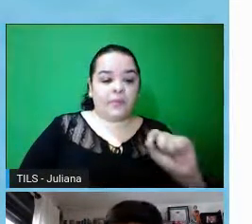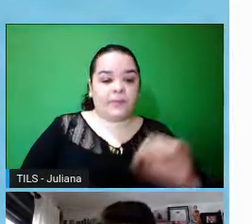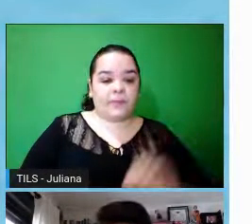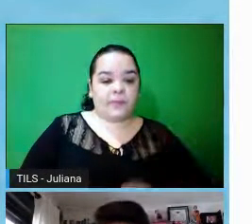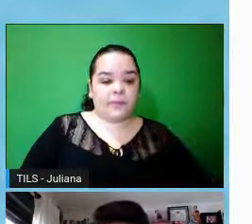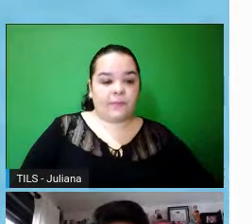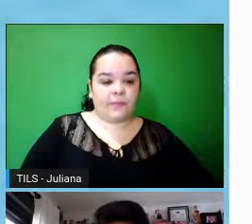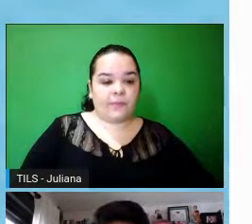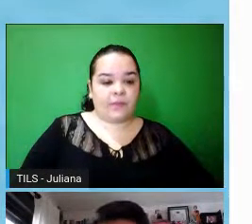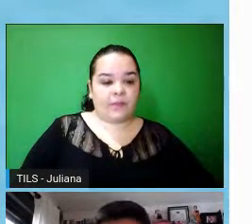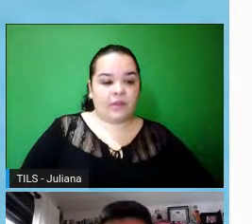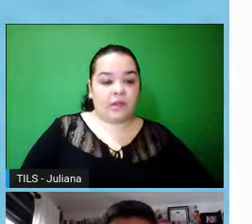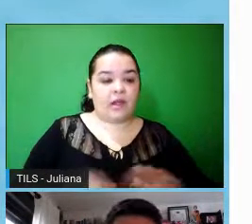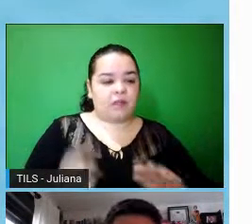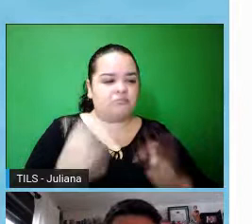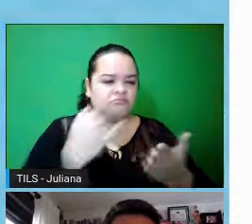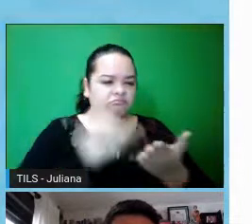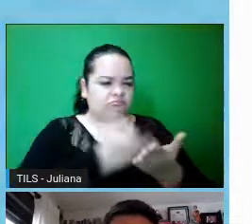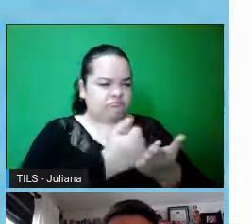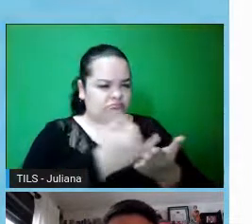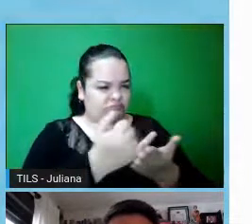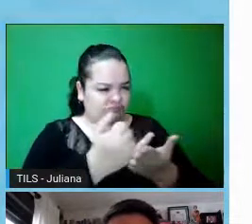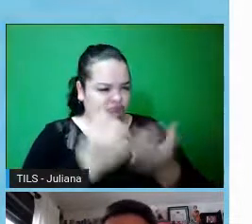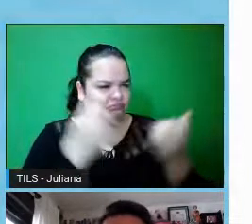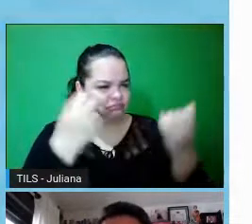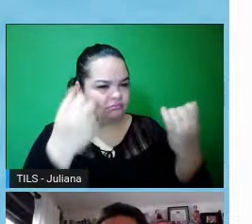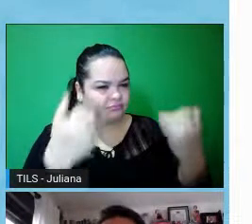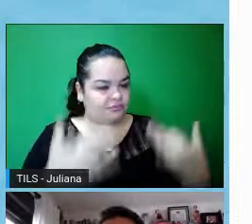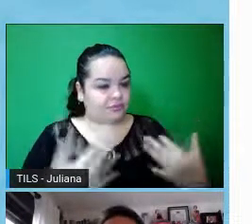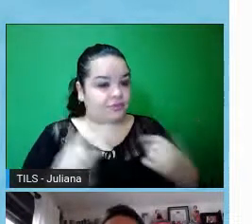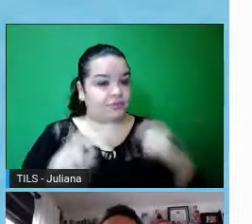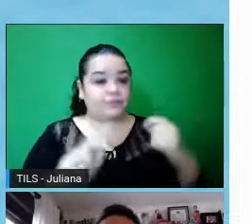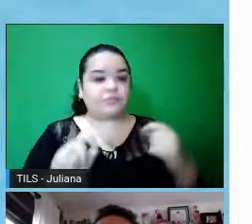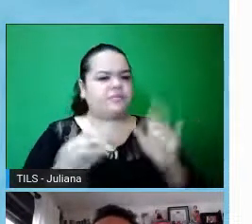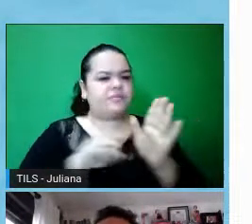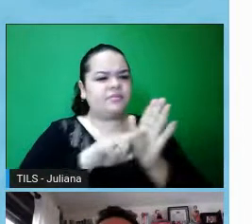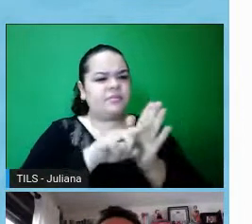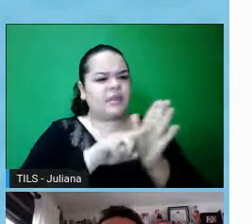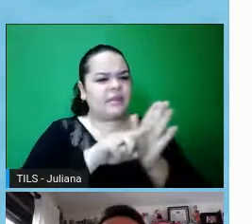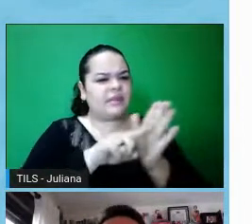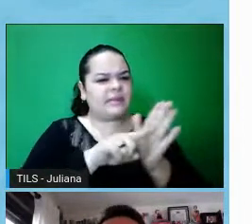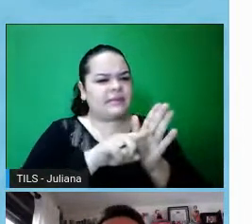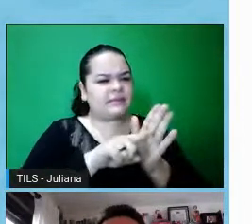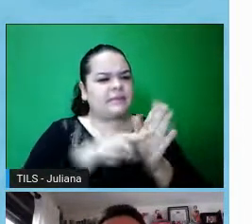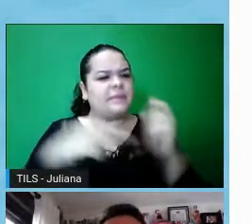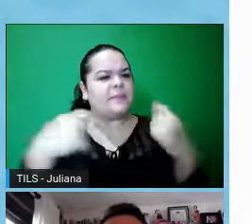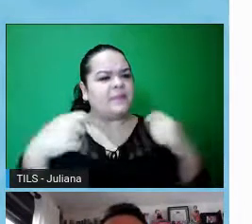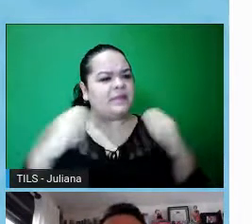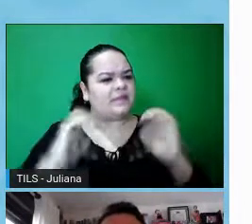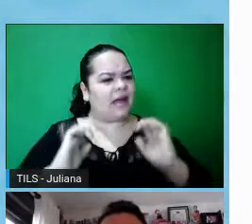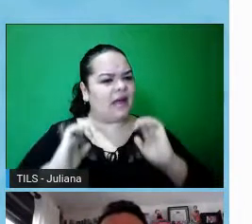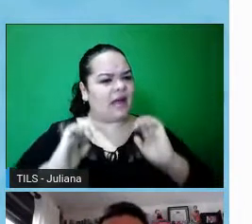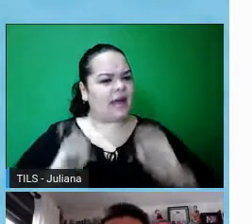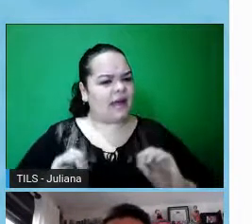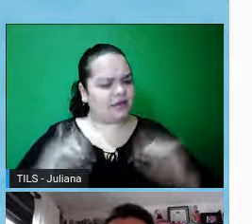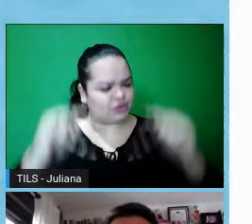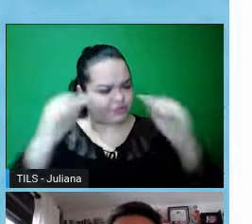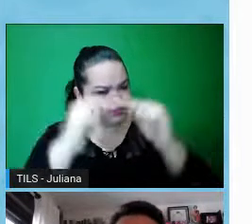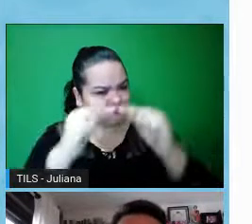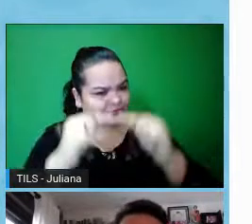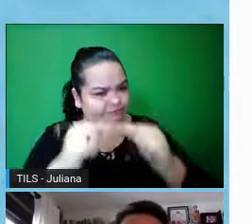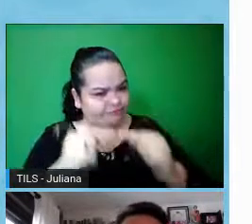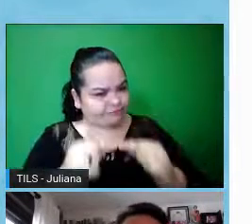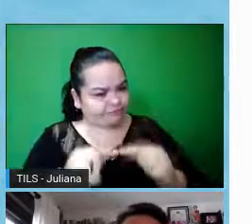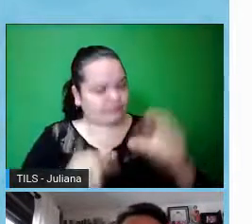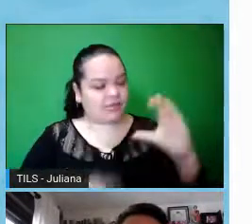Ainda, de maneira introdutória, né, o que uma pesquisa tem que ter para ela ser considerada ética, tá, do ponto de vista do sistema CEP